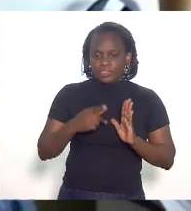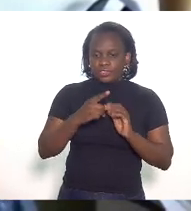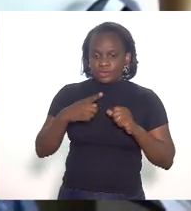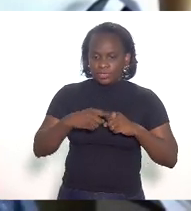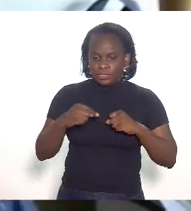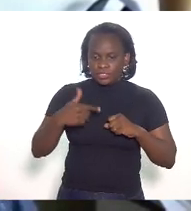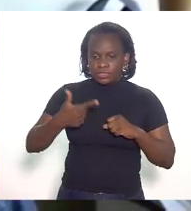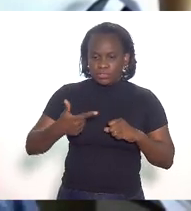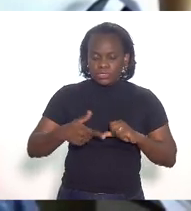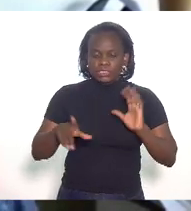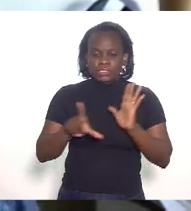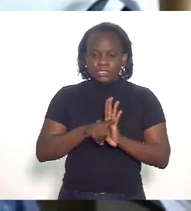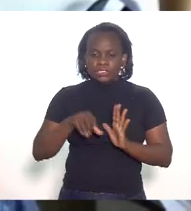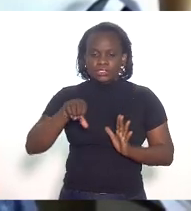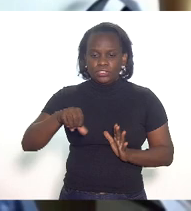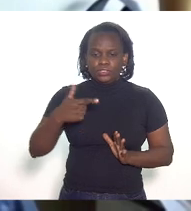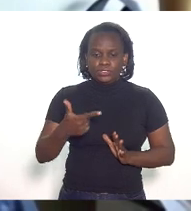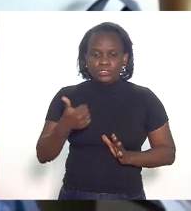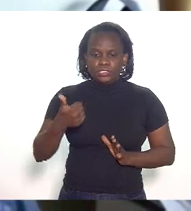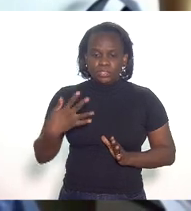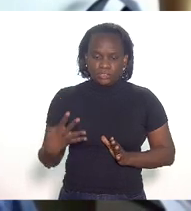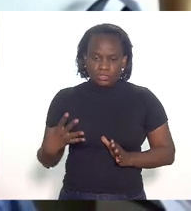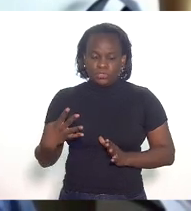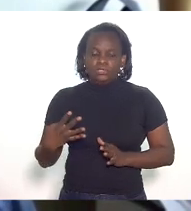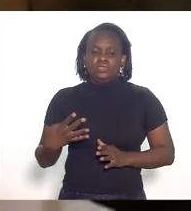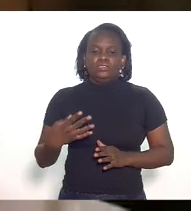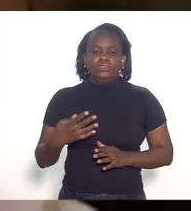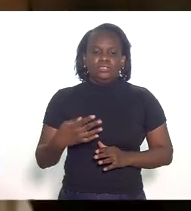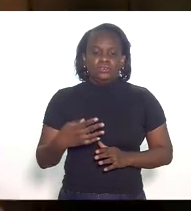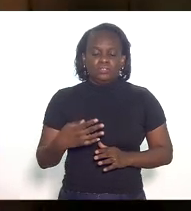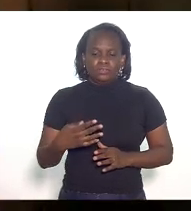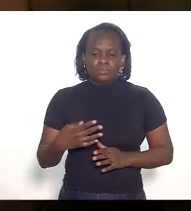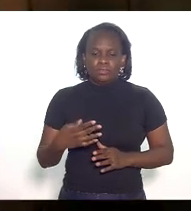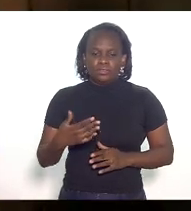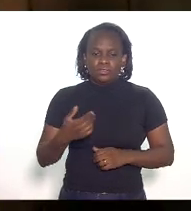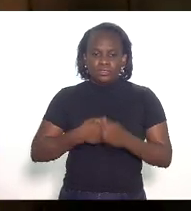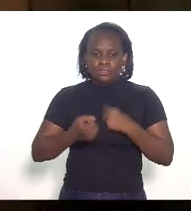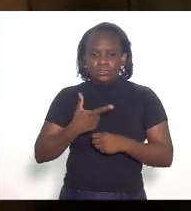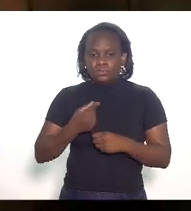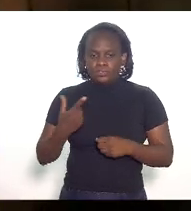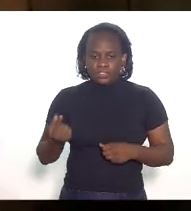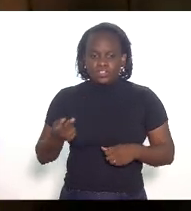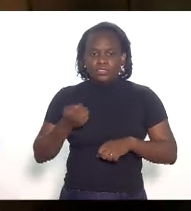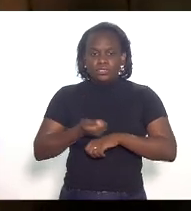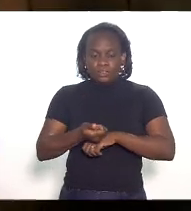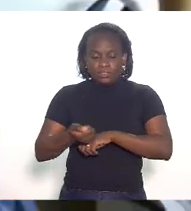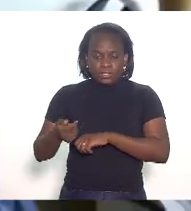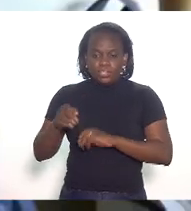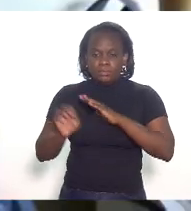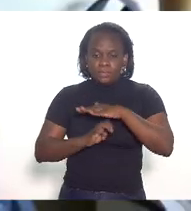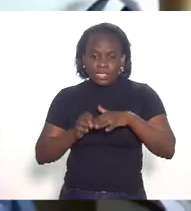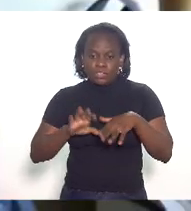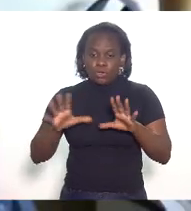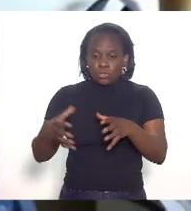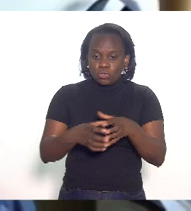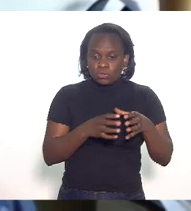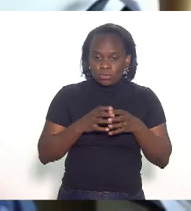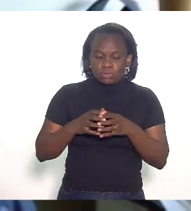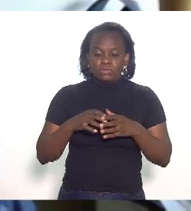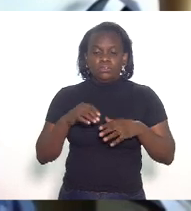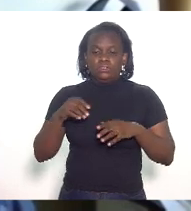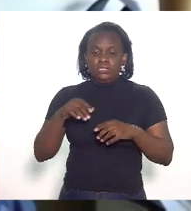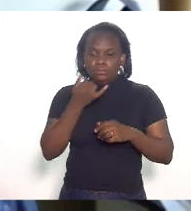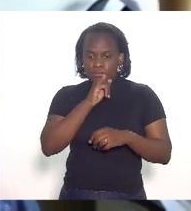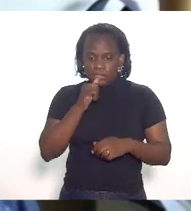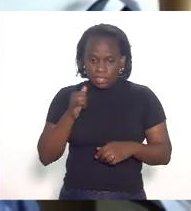2º da lei 9214 de 20 fica concedida as empresas ao consórcio termoelétricas o